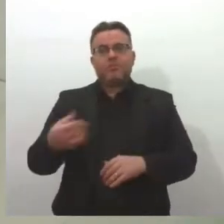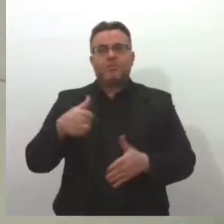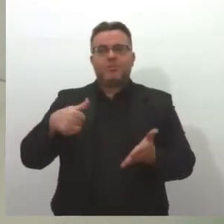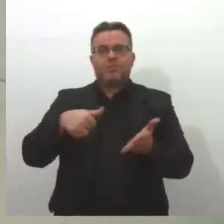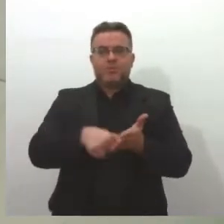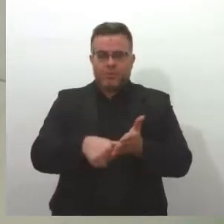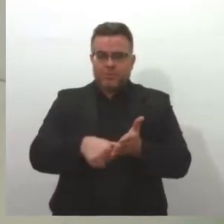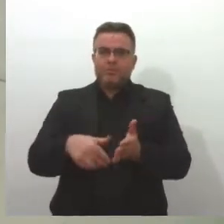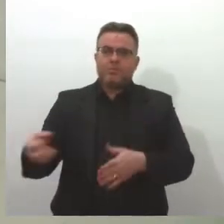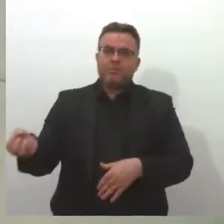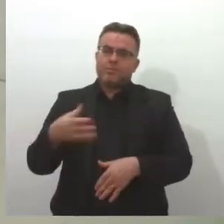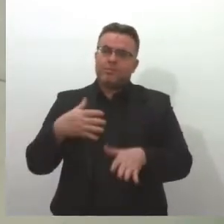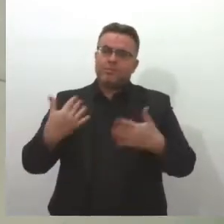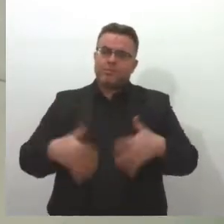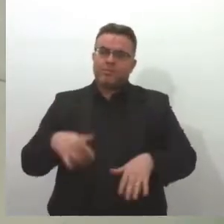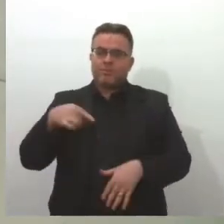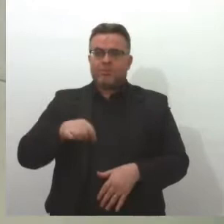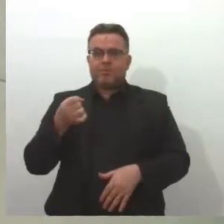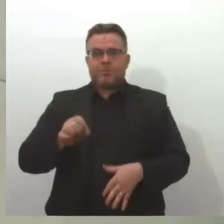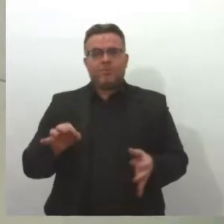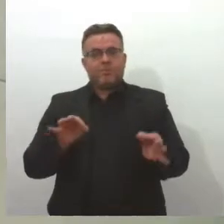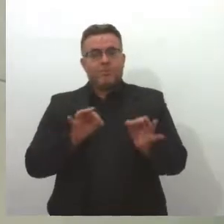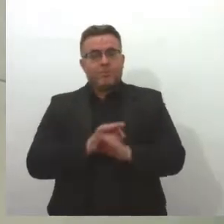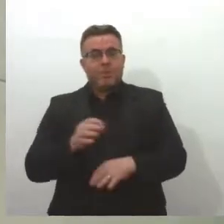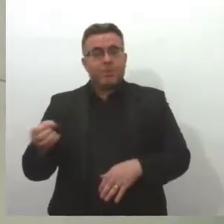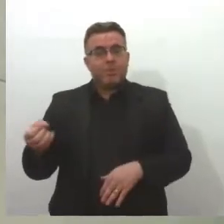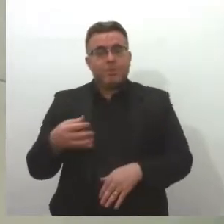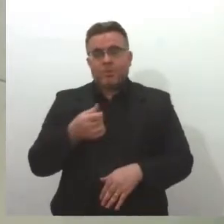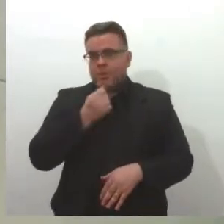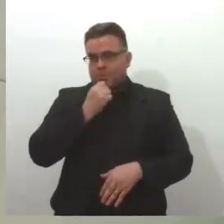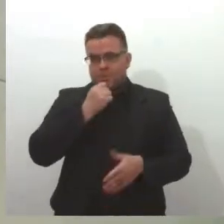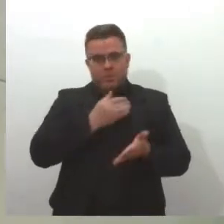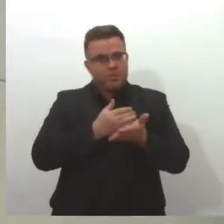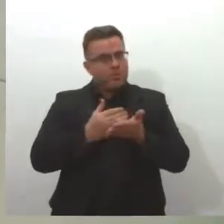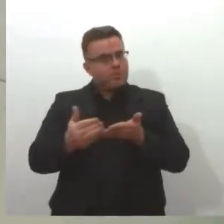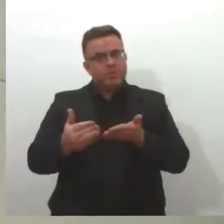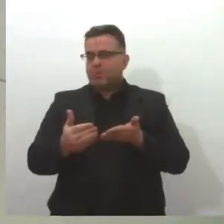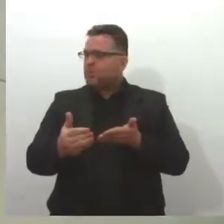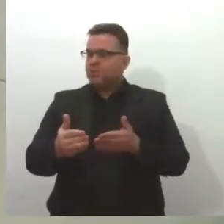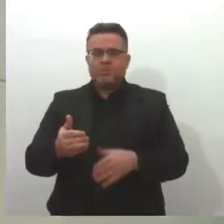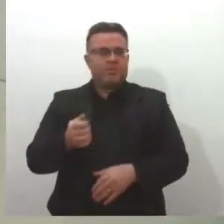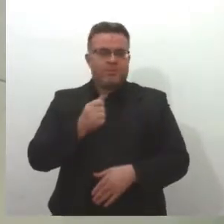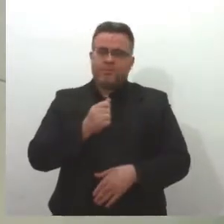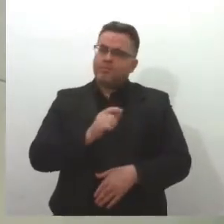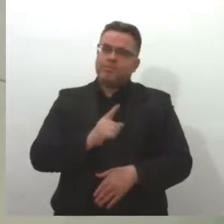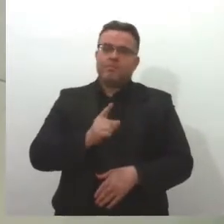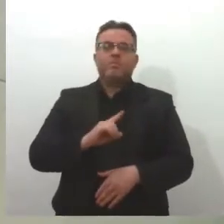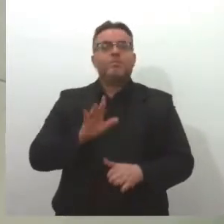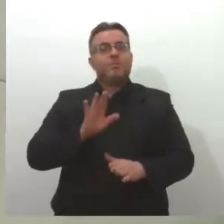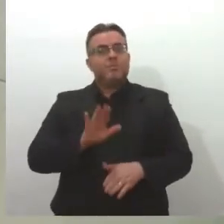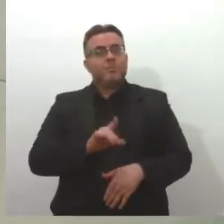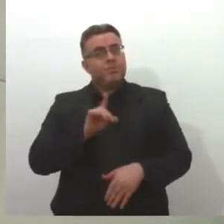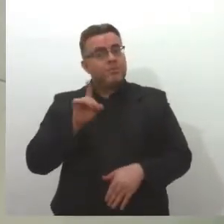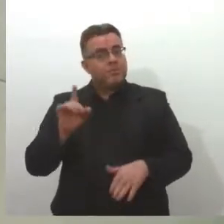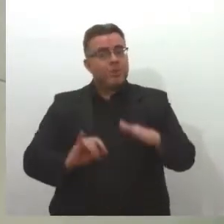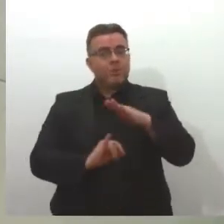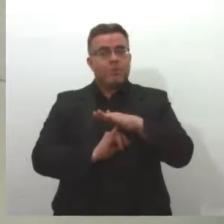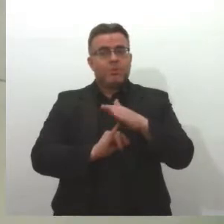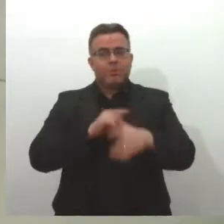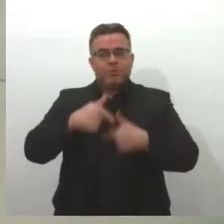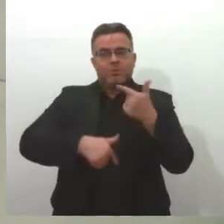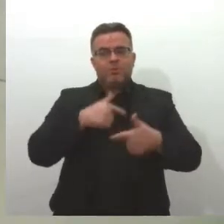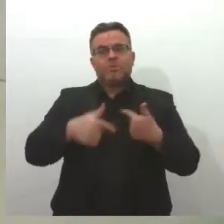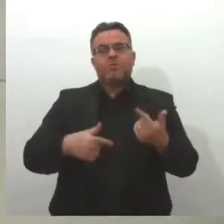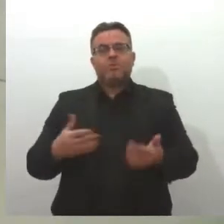de identidade. Aqui em Sergipe, o novo modelo ainda não começou a ser emitido, mas o Instituto de Identificação trabalha para acelerar